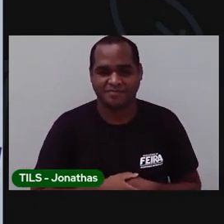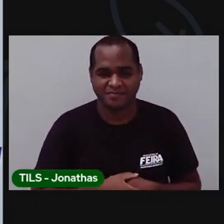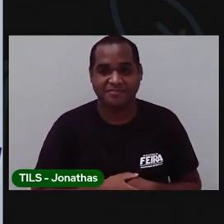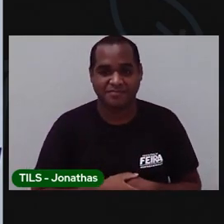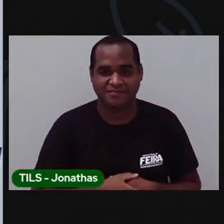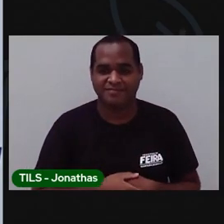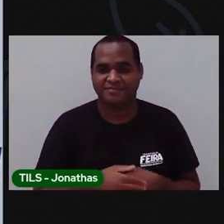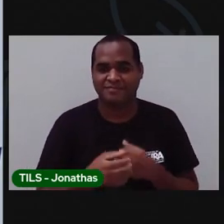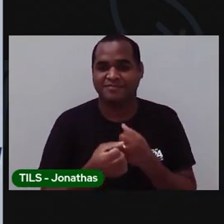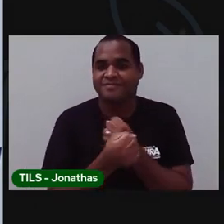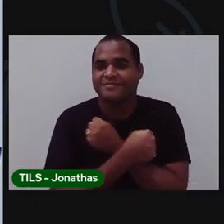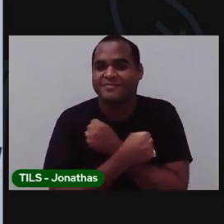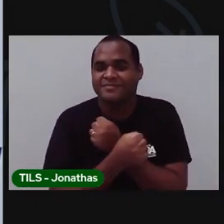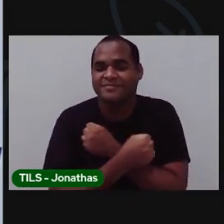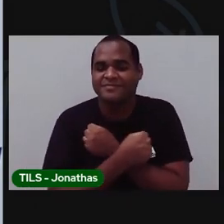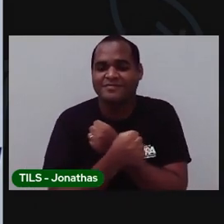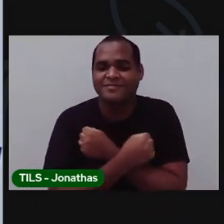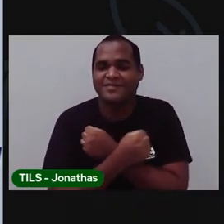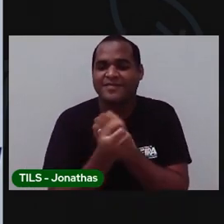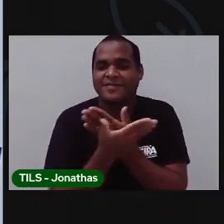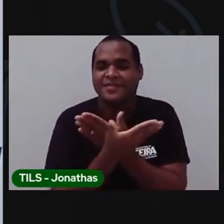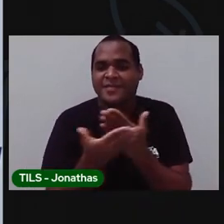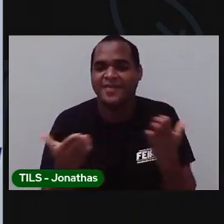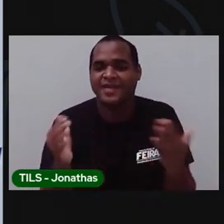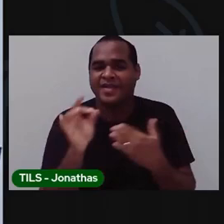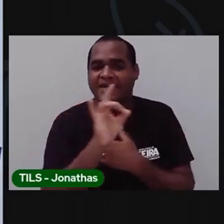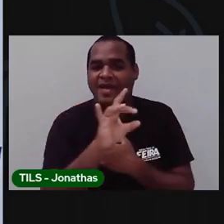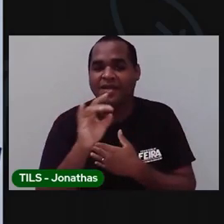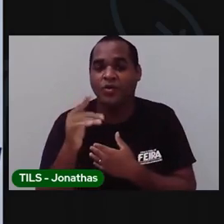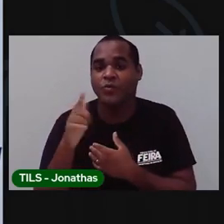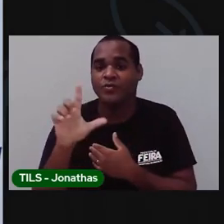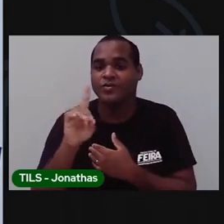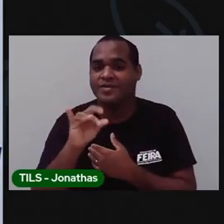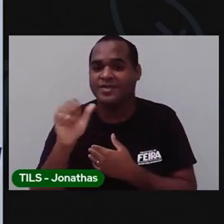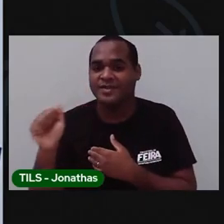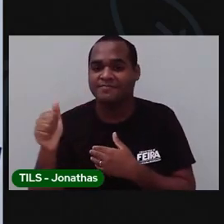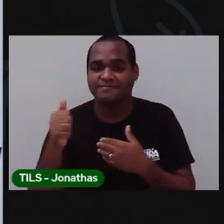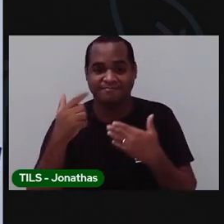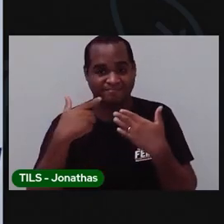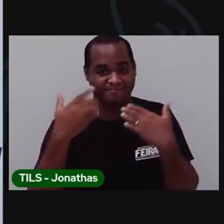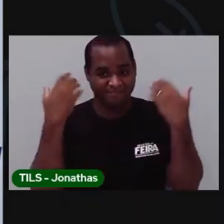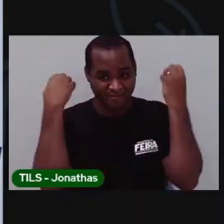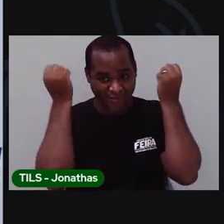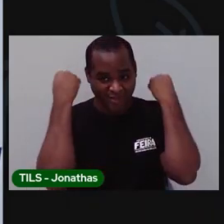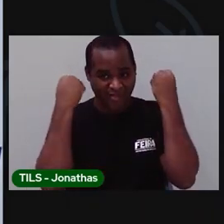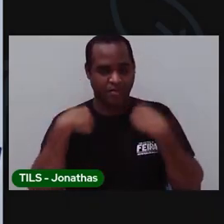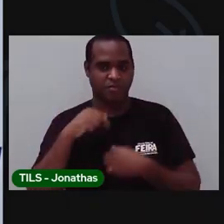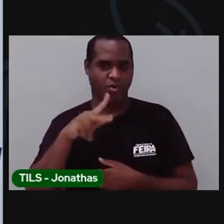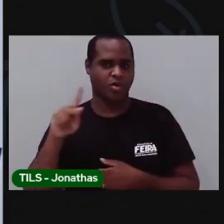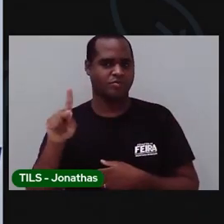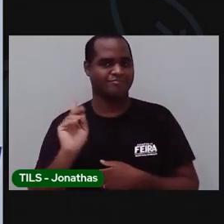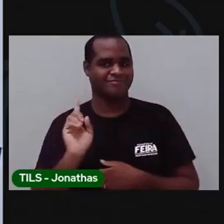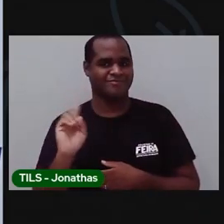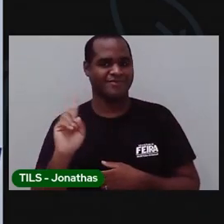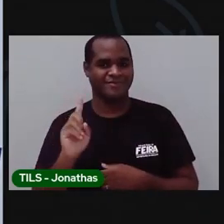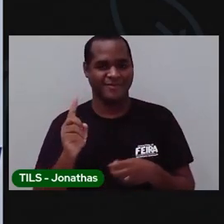Um abraço bem apertado no seu coração. até outro dia. Quem está se despedindo é a bonequinha. Não é a própria.